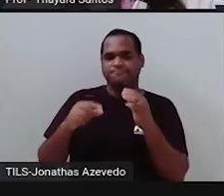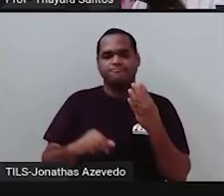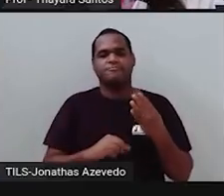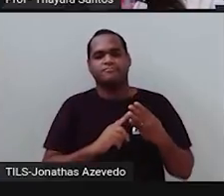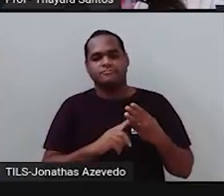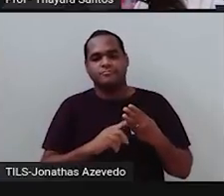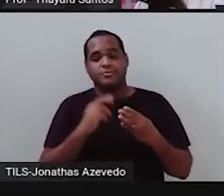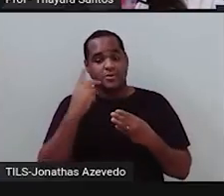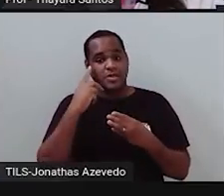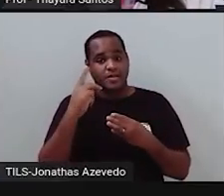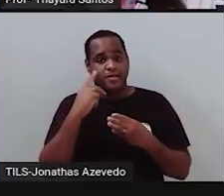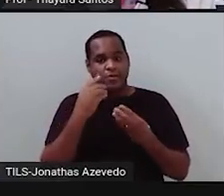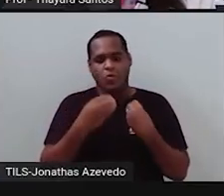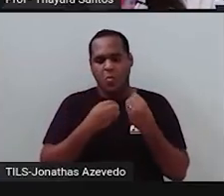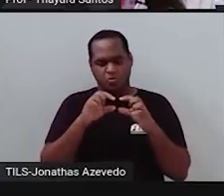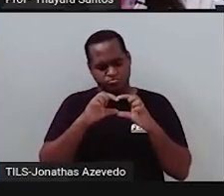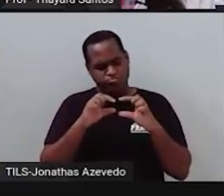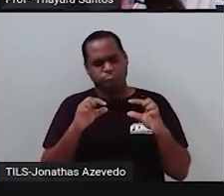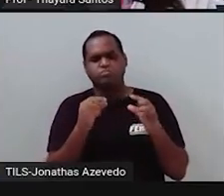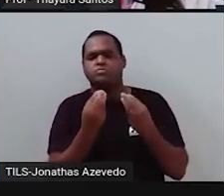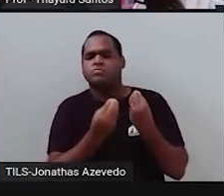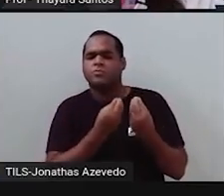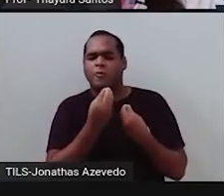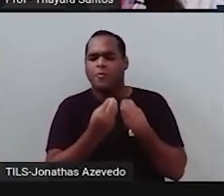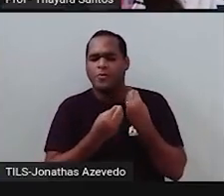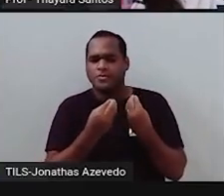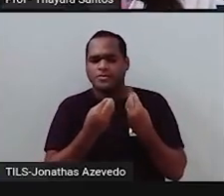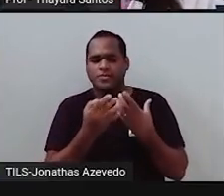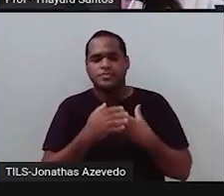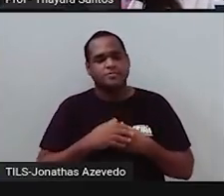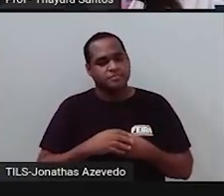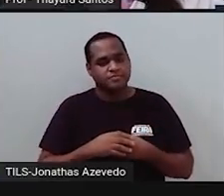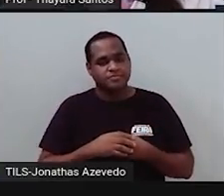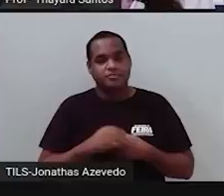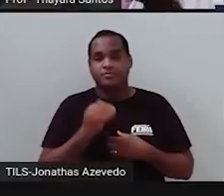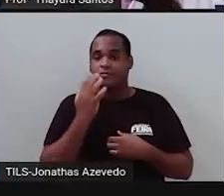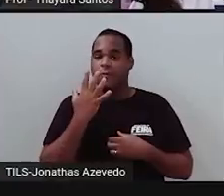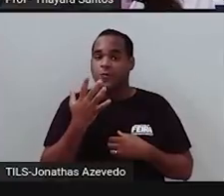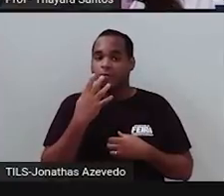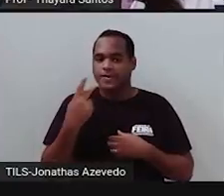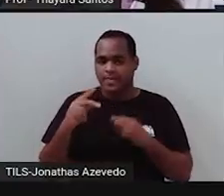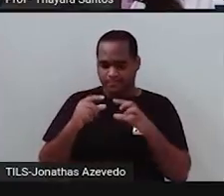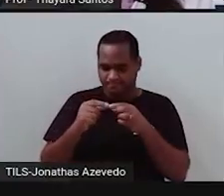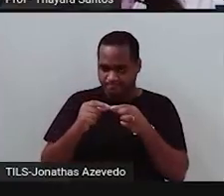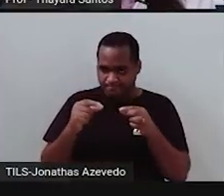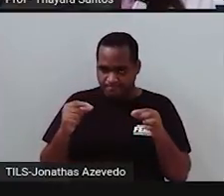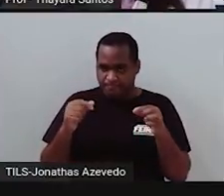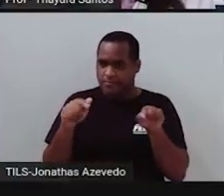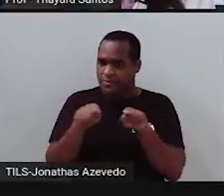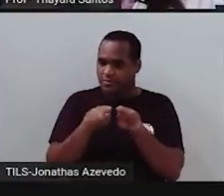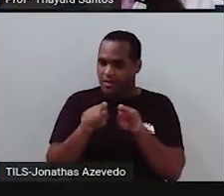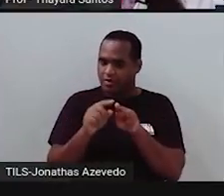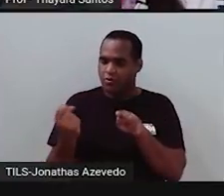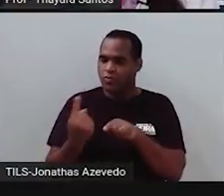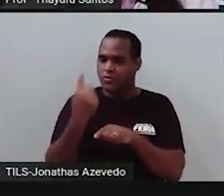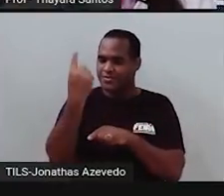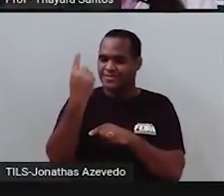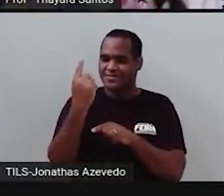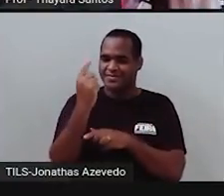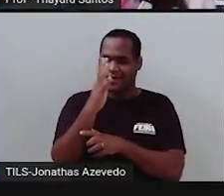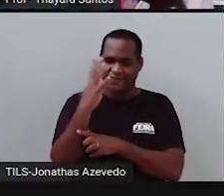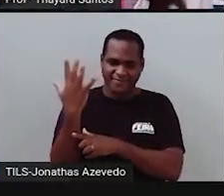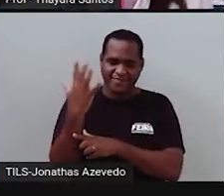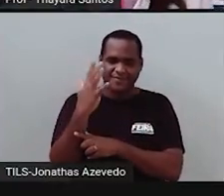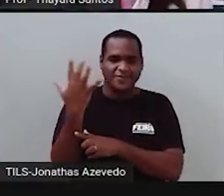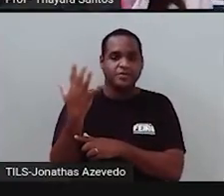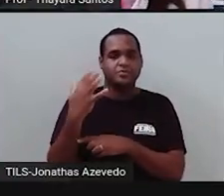a forma da vagem que ela apresentava, que é o fruto, a cor dessa vagem e também a altura da planta. Então, ele selecionou